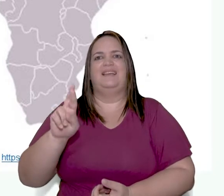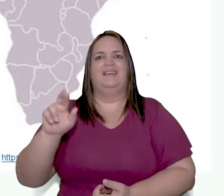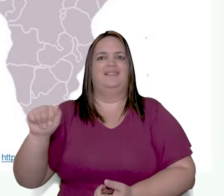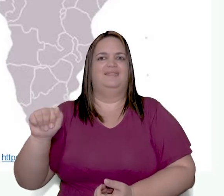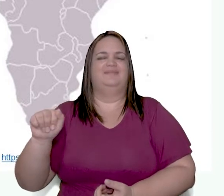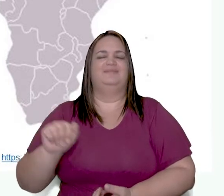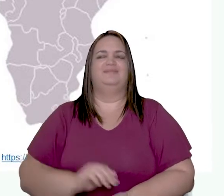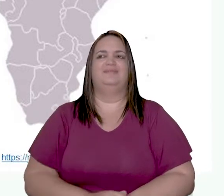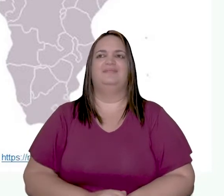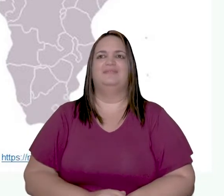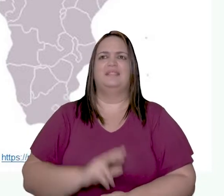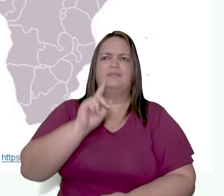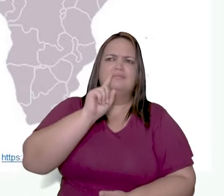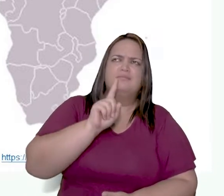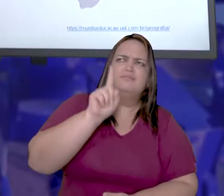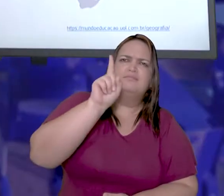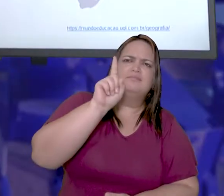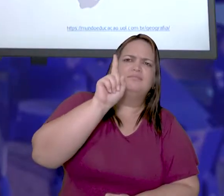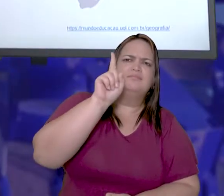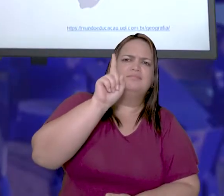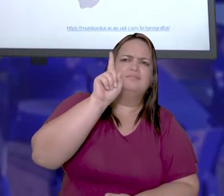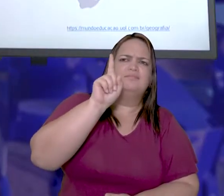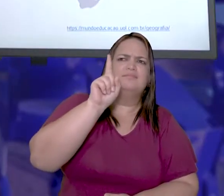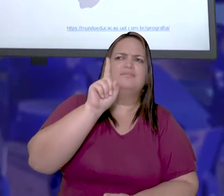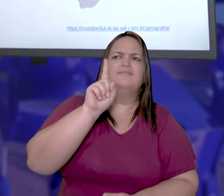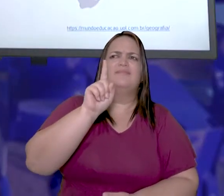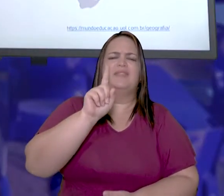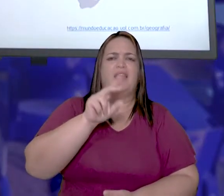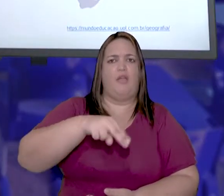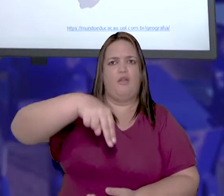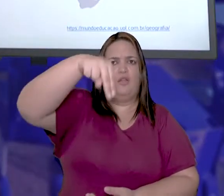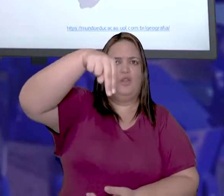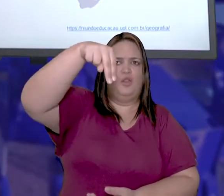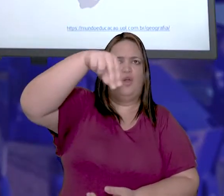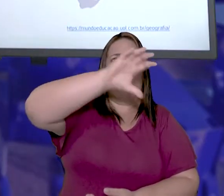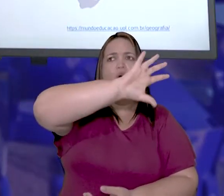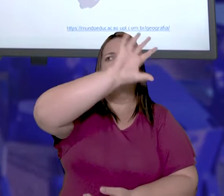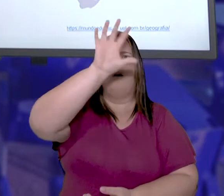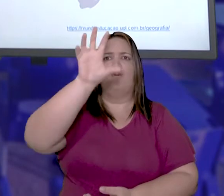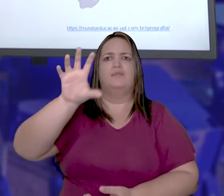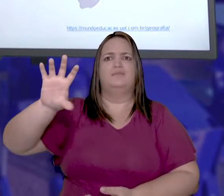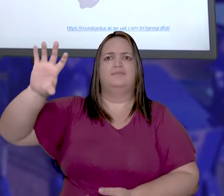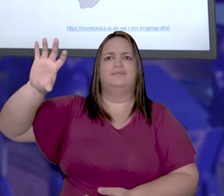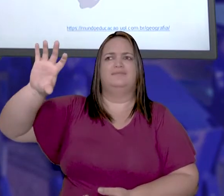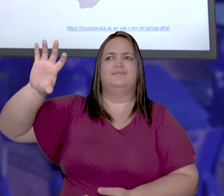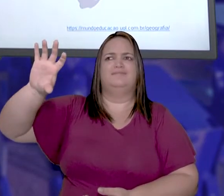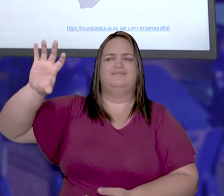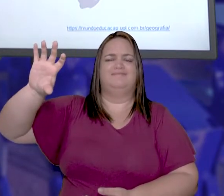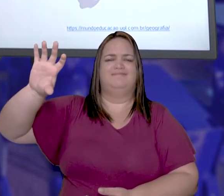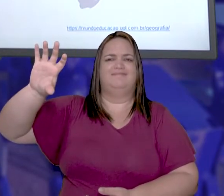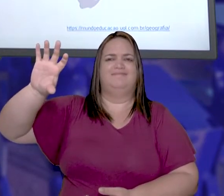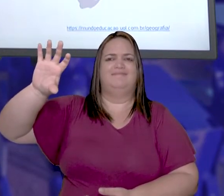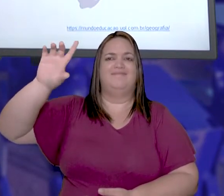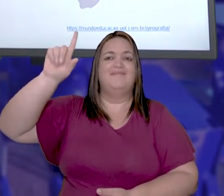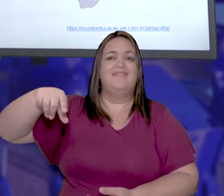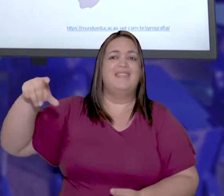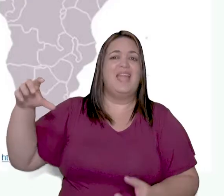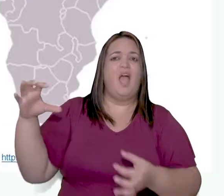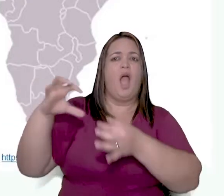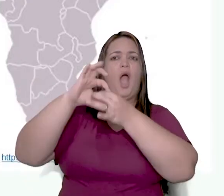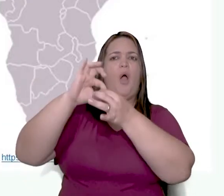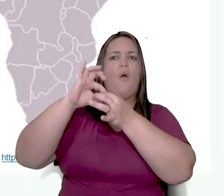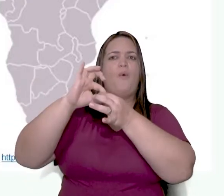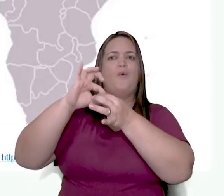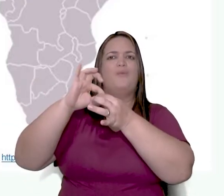Se você observar mais uma vez esse mapa, nós temos aqui a parte norte da